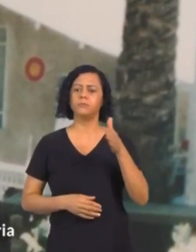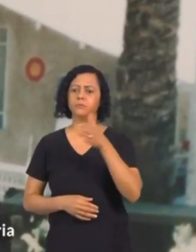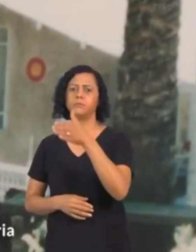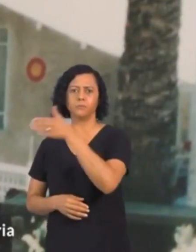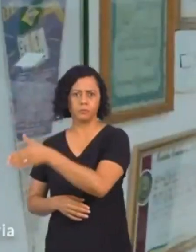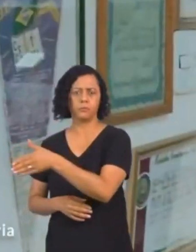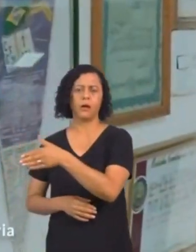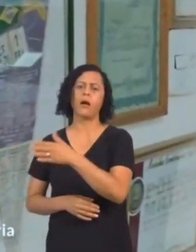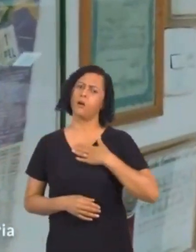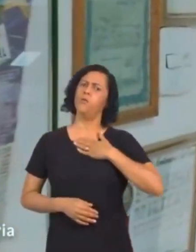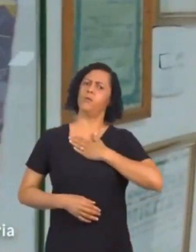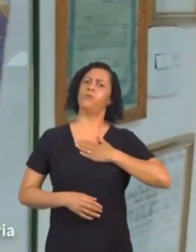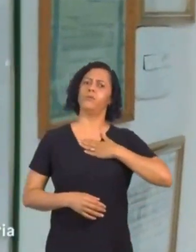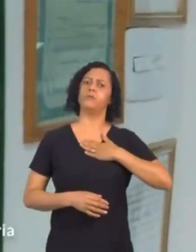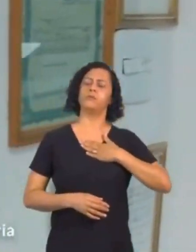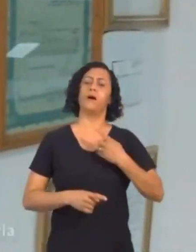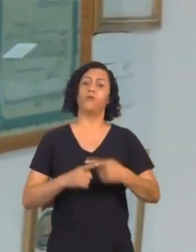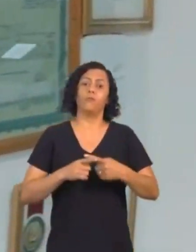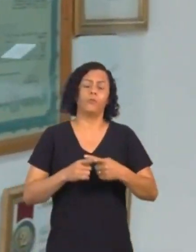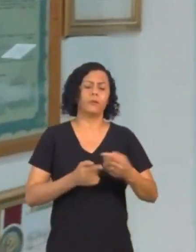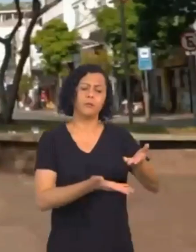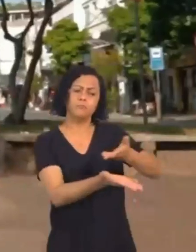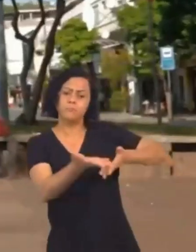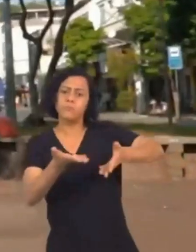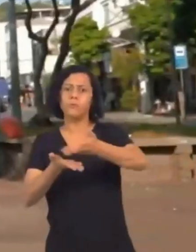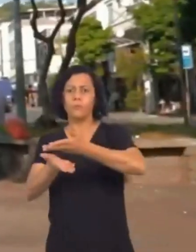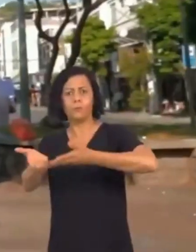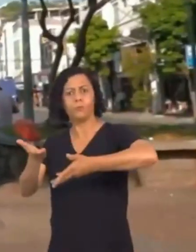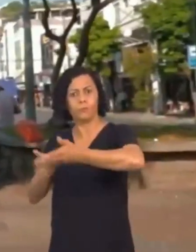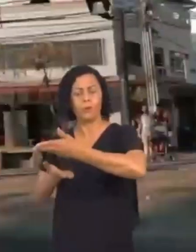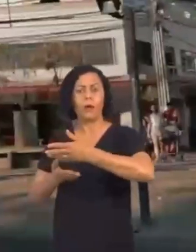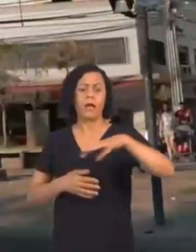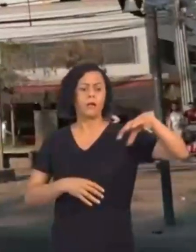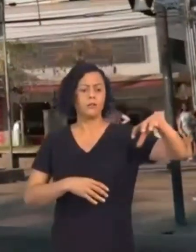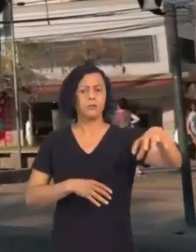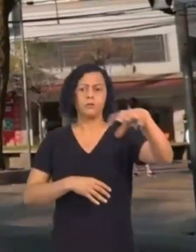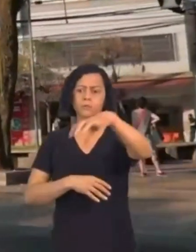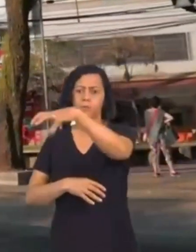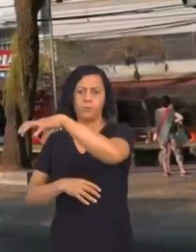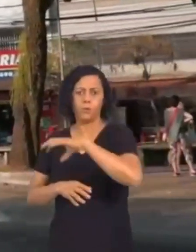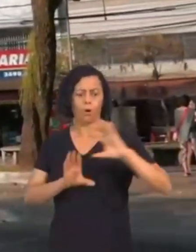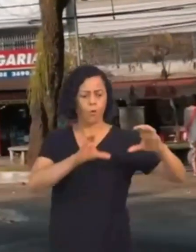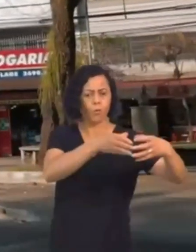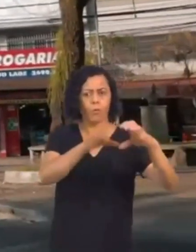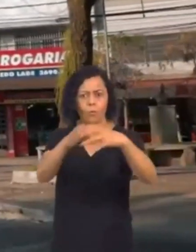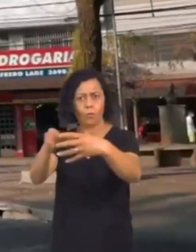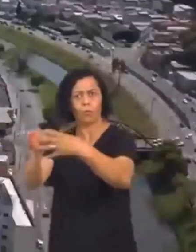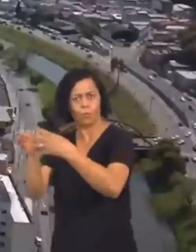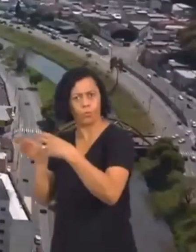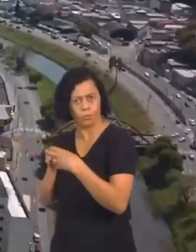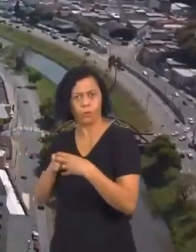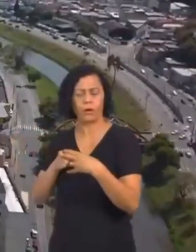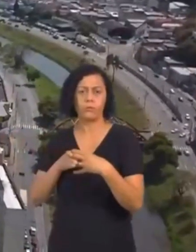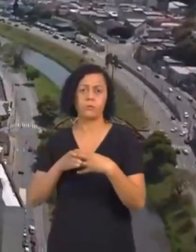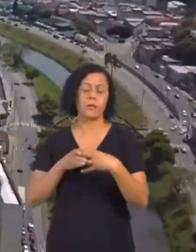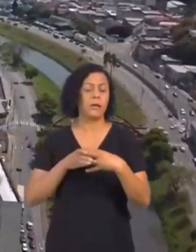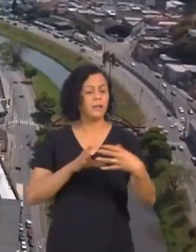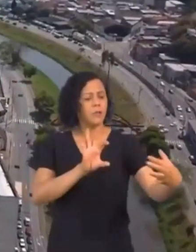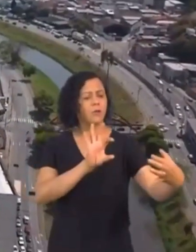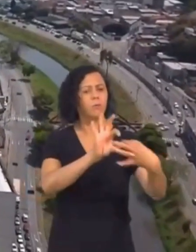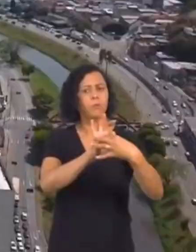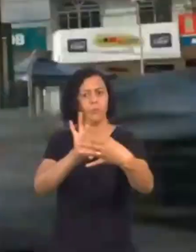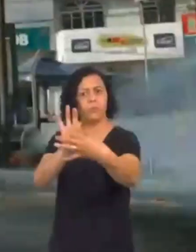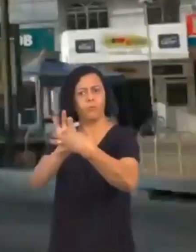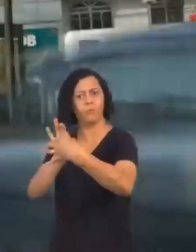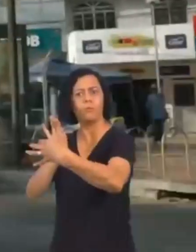depois de toda essa especialização em polícia comunitária, eu desenvolvi uma rede em Juiz de Fora junto às comunidades. Então eu tenho até hoje